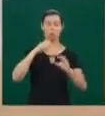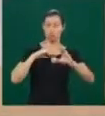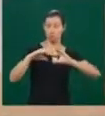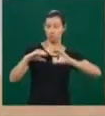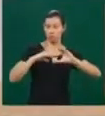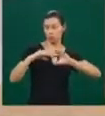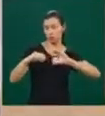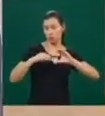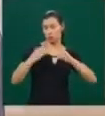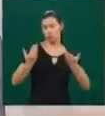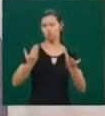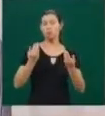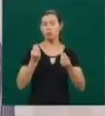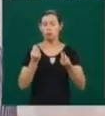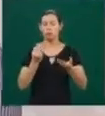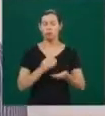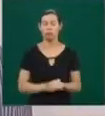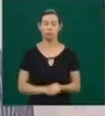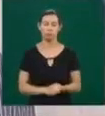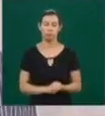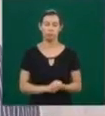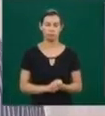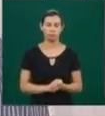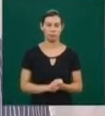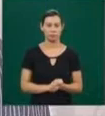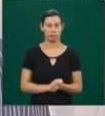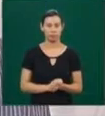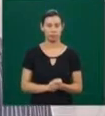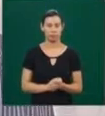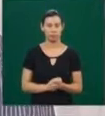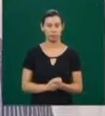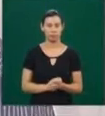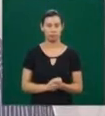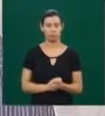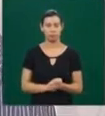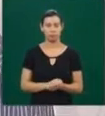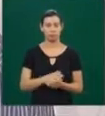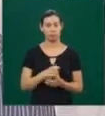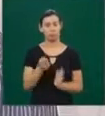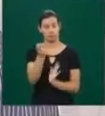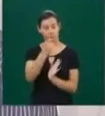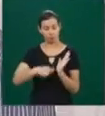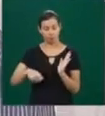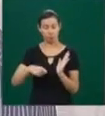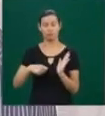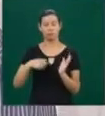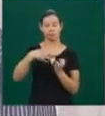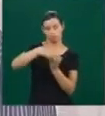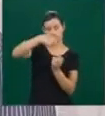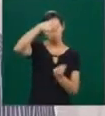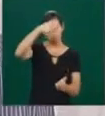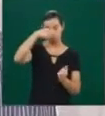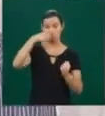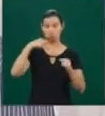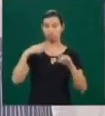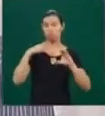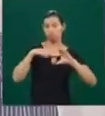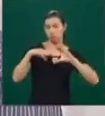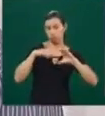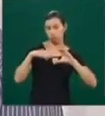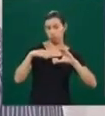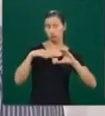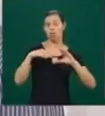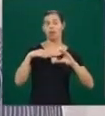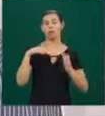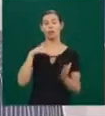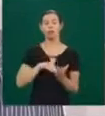participação, a apresentação de trabalhos pode, as inscrições para a apresentação de trabalhos podem ser feitas até o